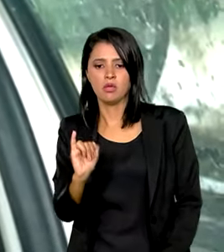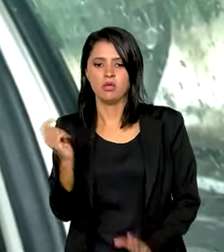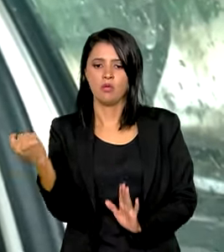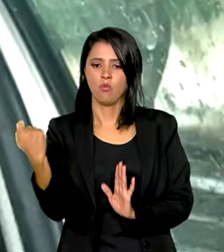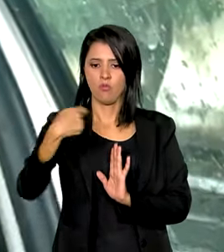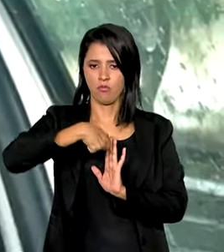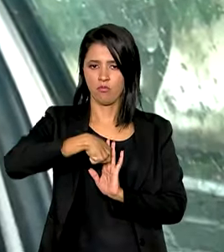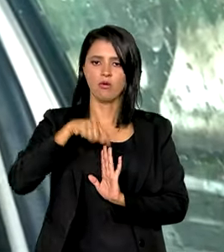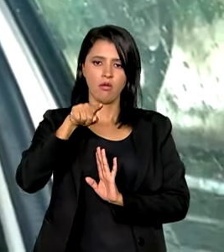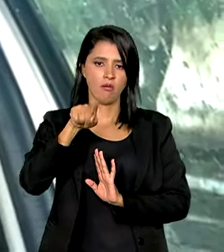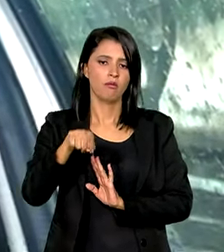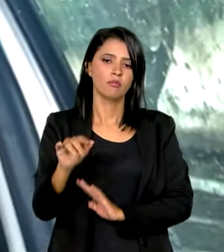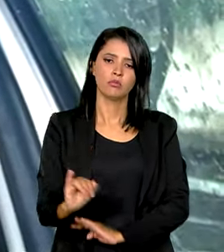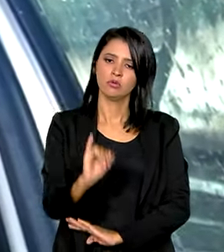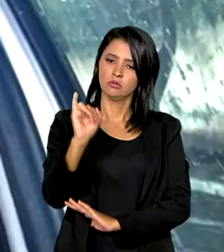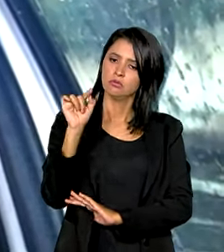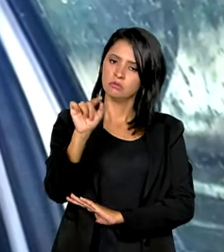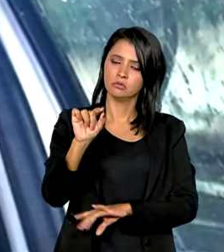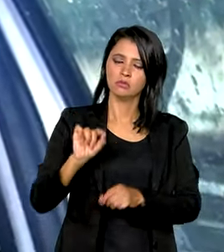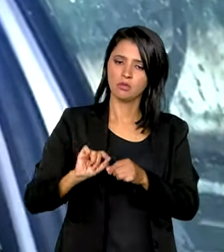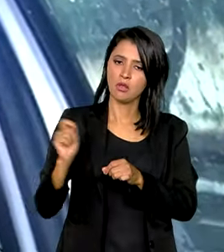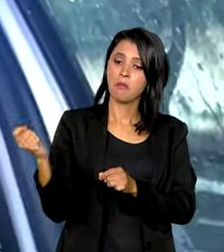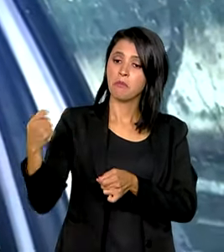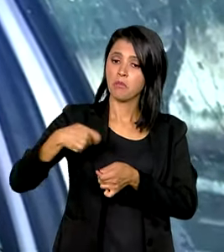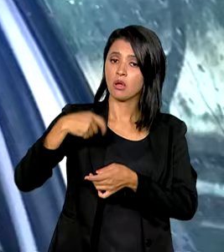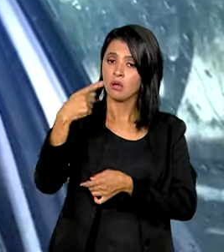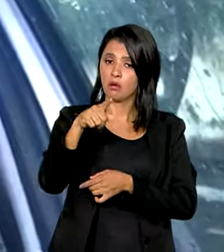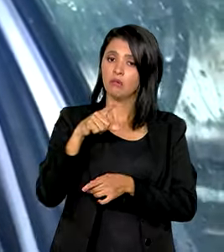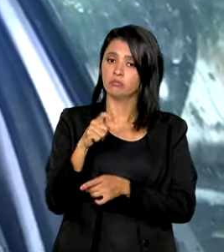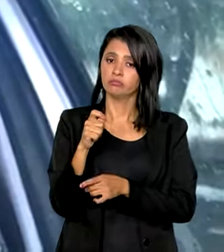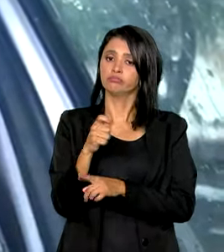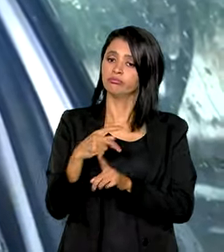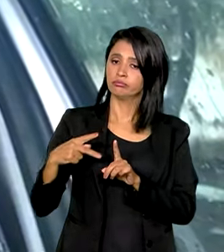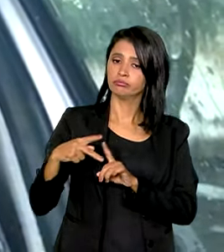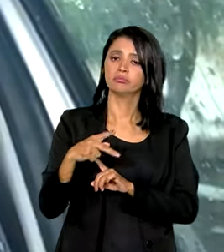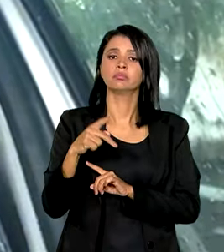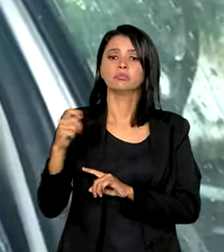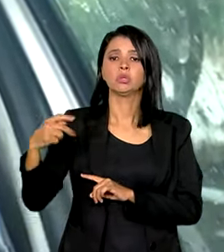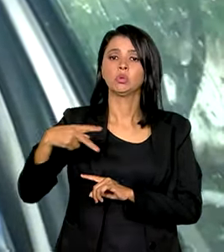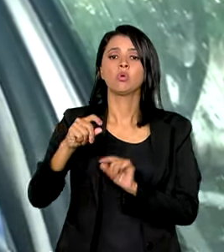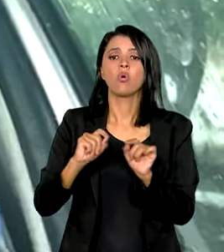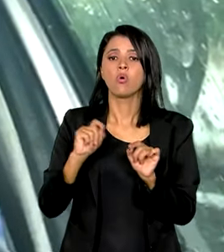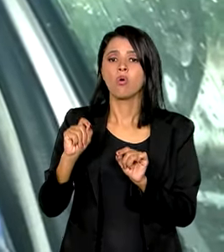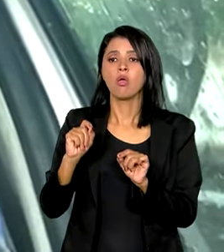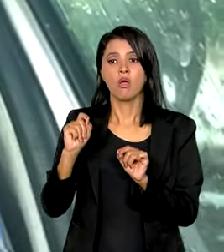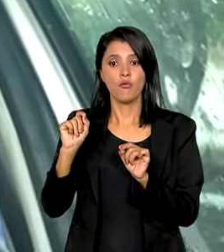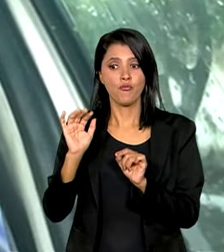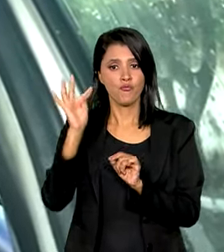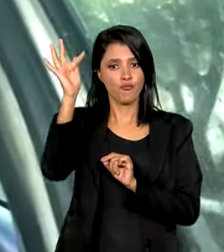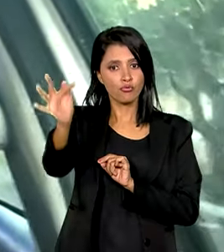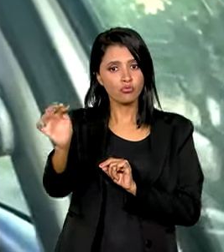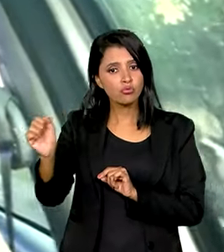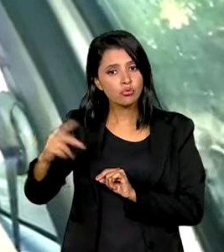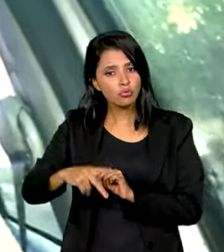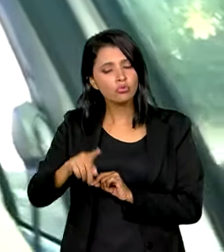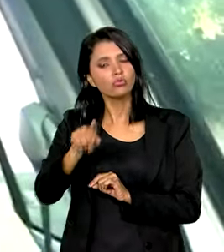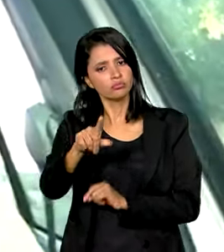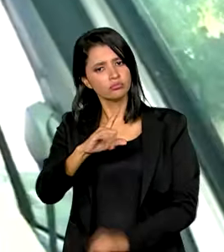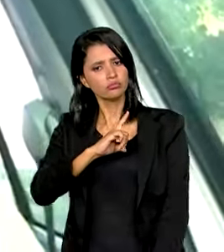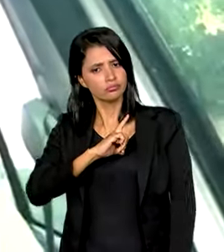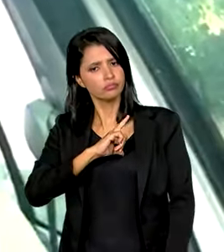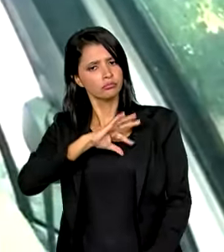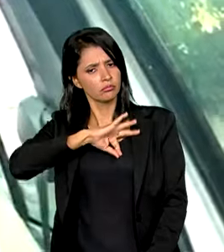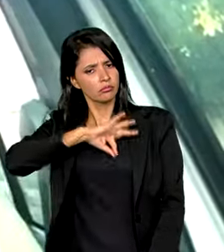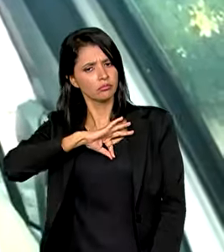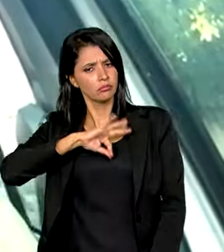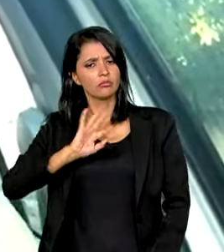você pagar o seu benefício. Até quando você se aposentar, você ter uma